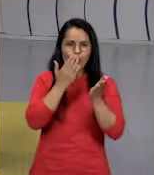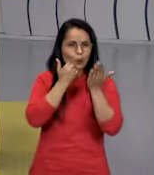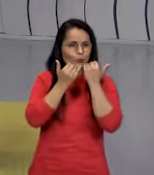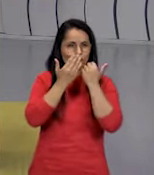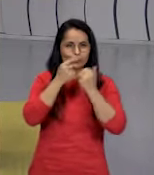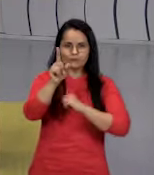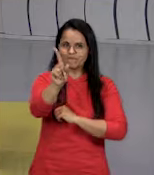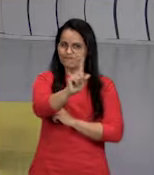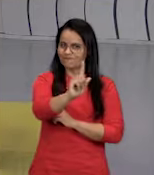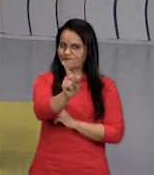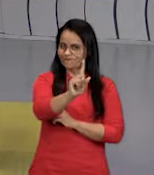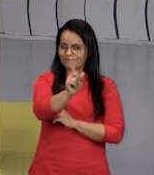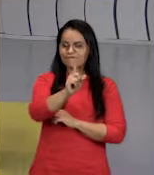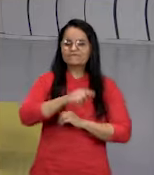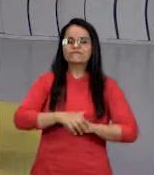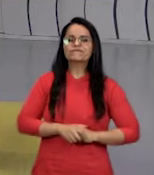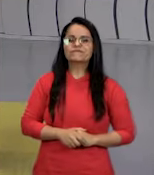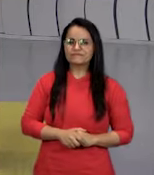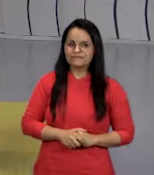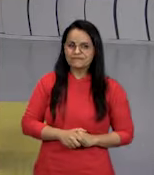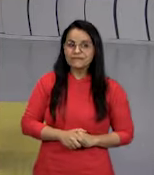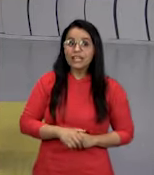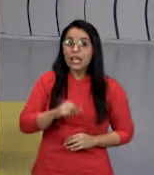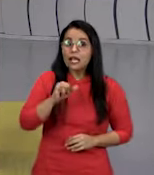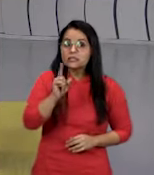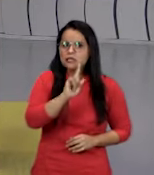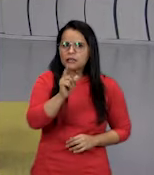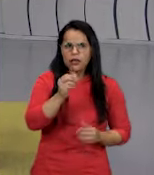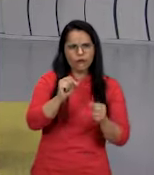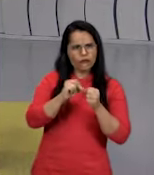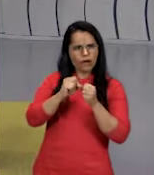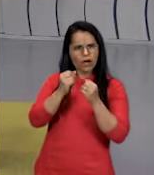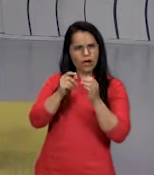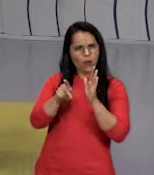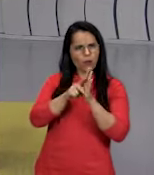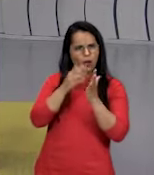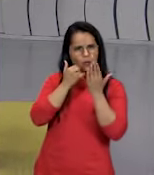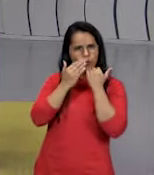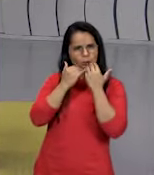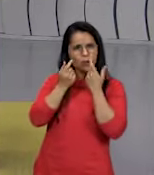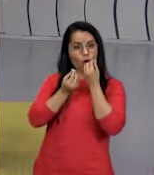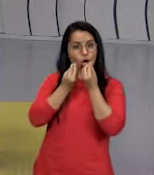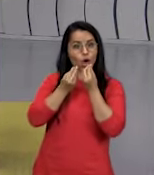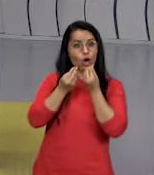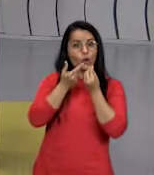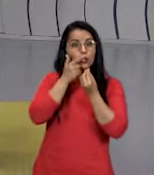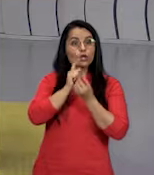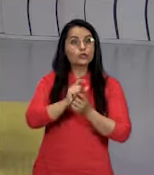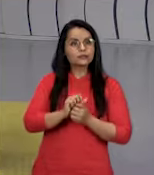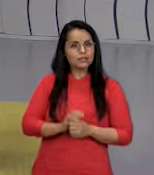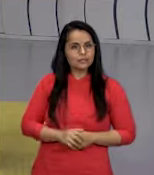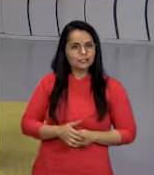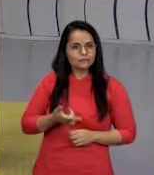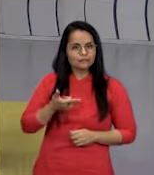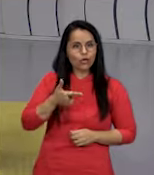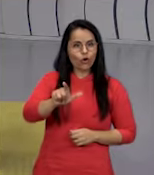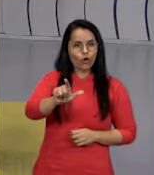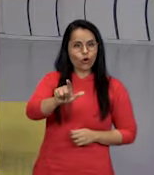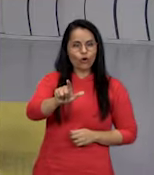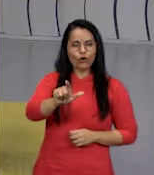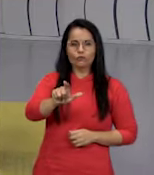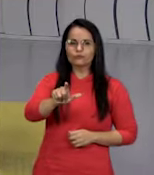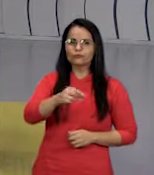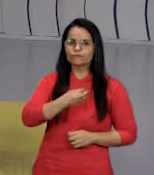Se eles não fazem o próprio alimento, eles obtêm o seu alimento através de outro ser